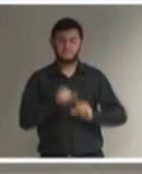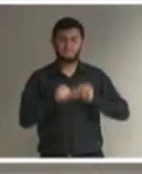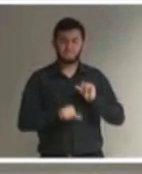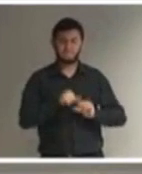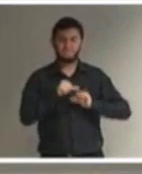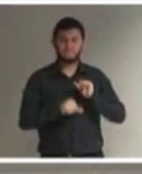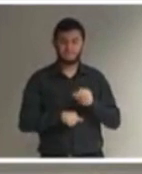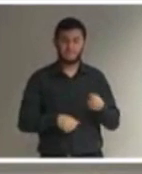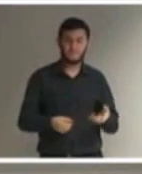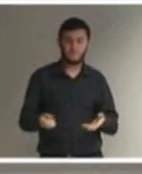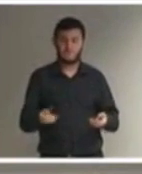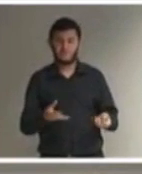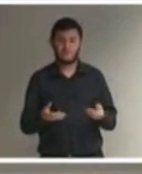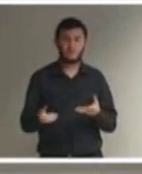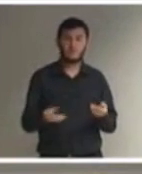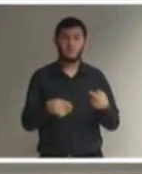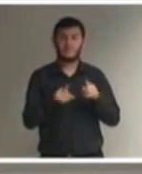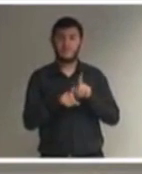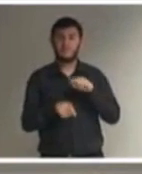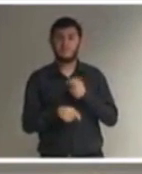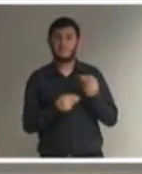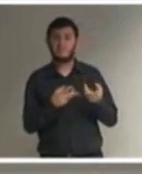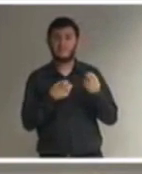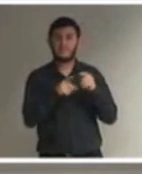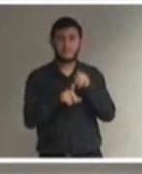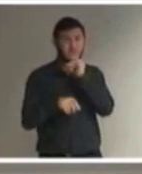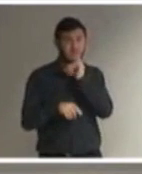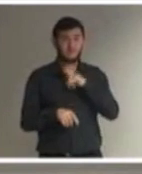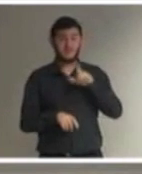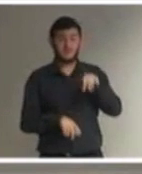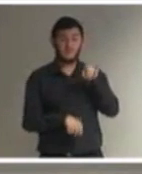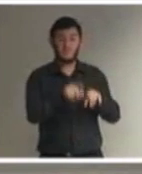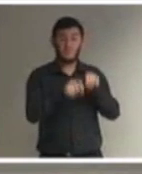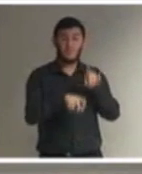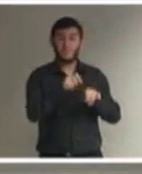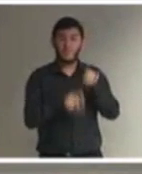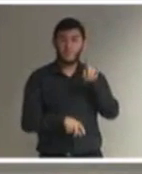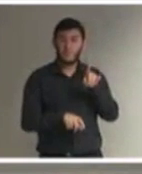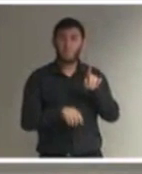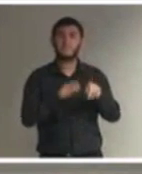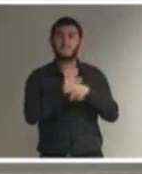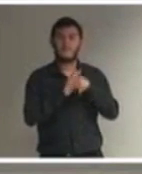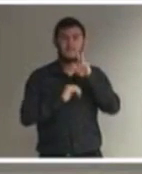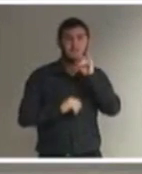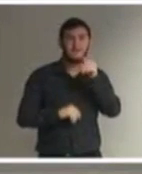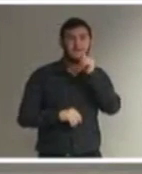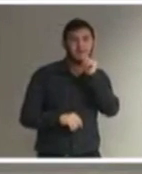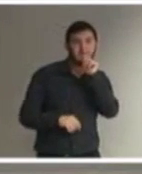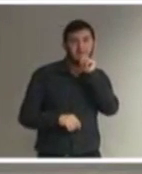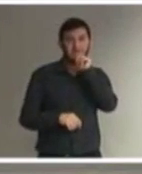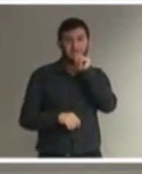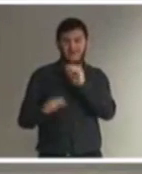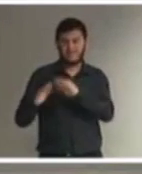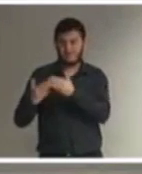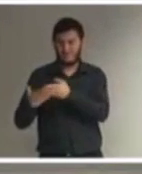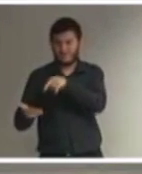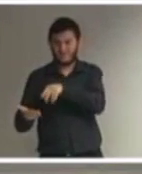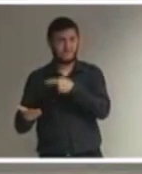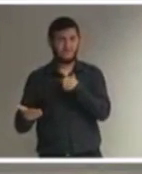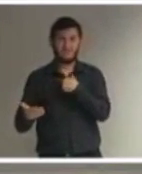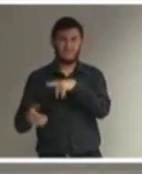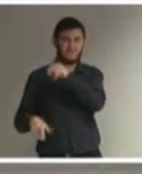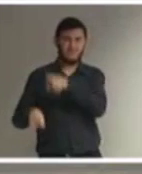existisse algum direito de opção, era dos pais, e não da escola, em escolher o seu público.